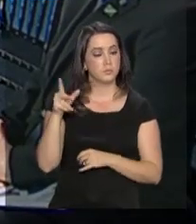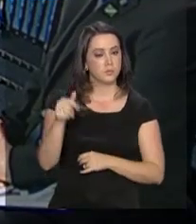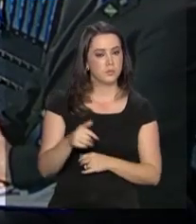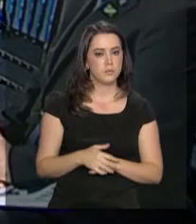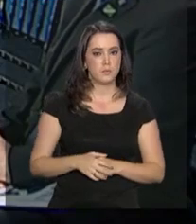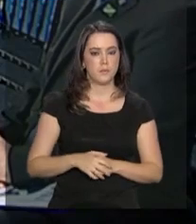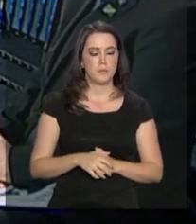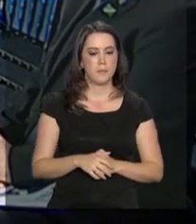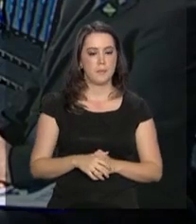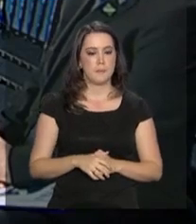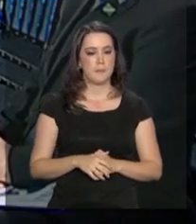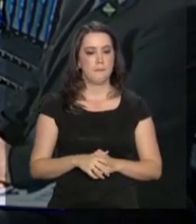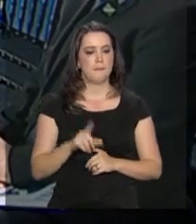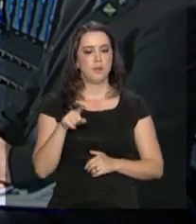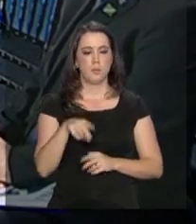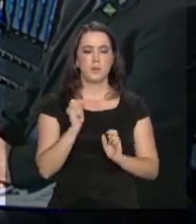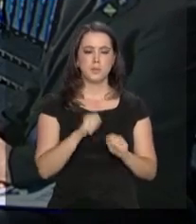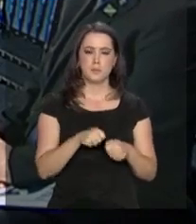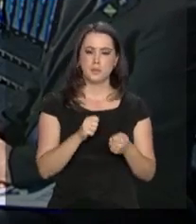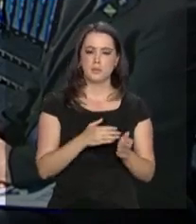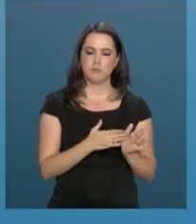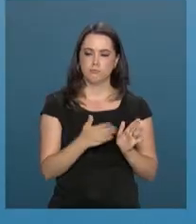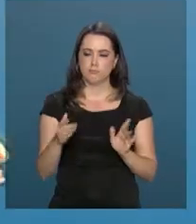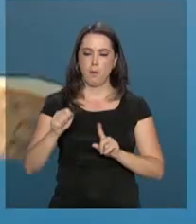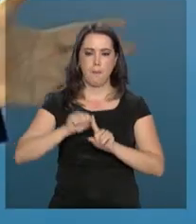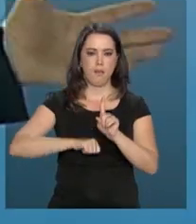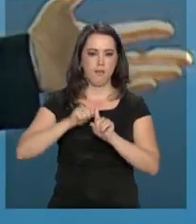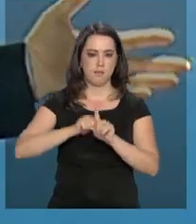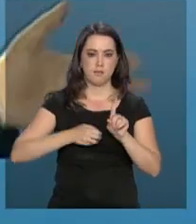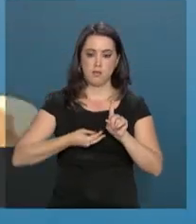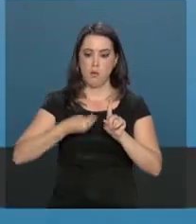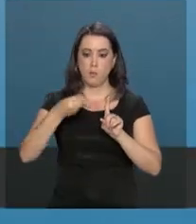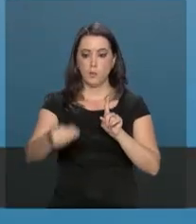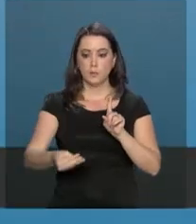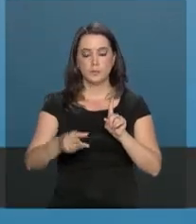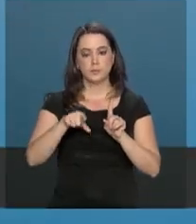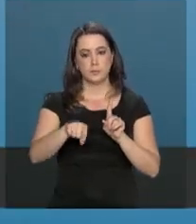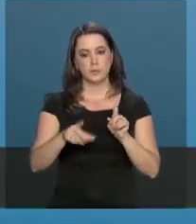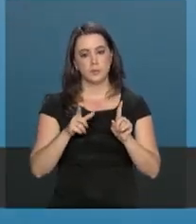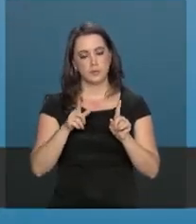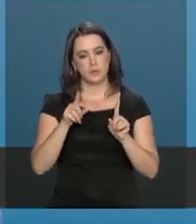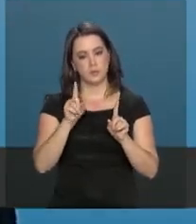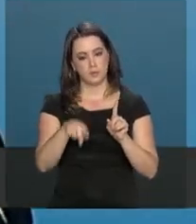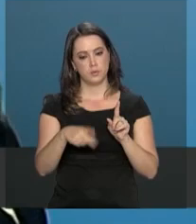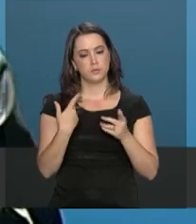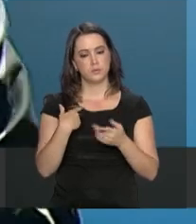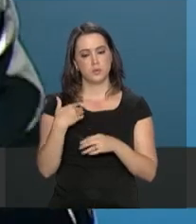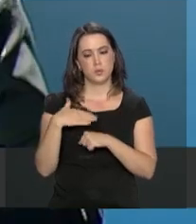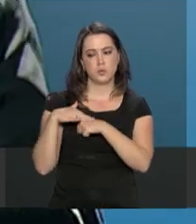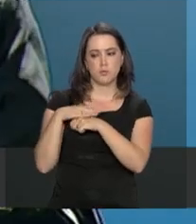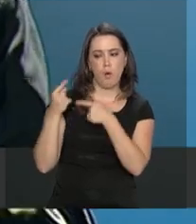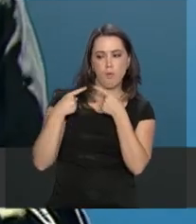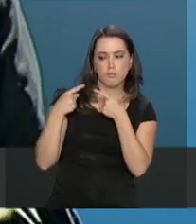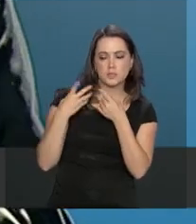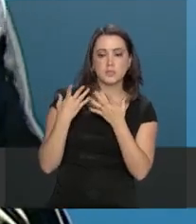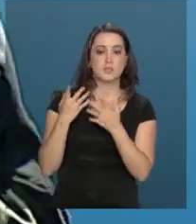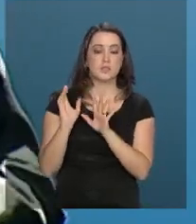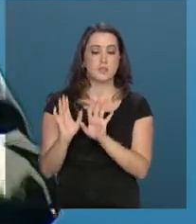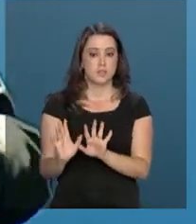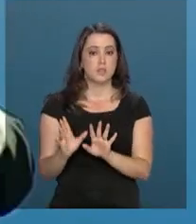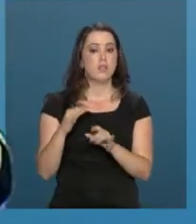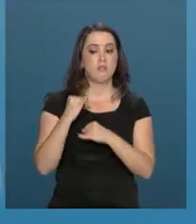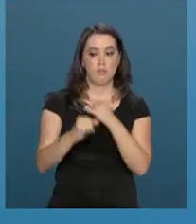permitindo, em alguns meses, levar, dizia e comentávamos, eu e o ministro Luna agora há pouco, banda larga